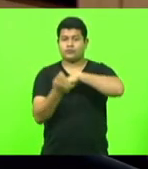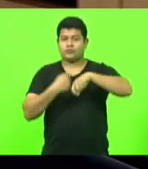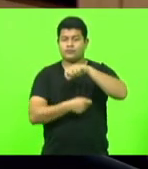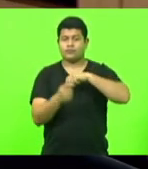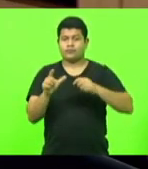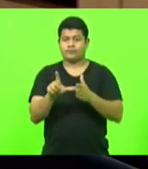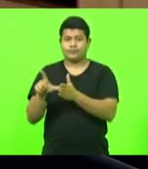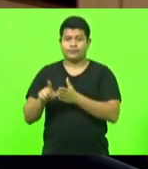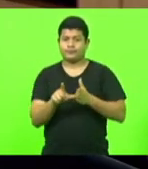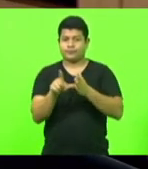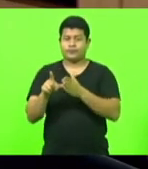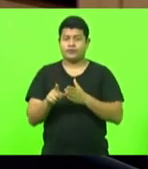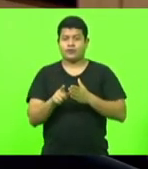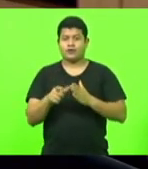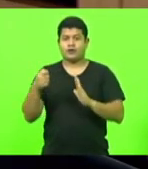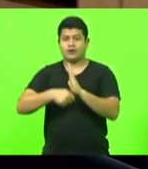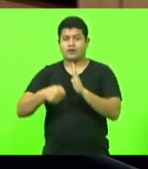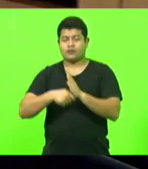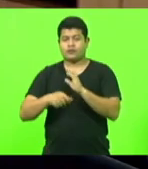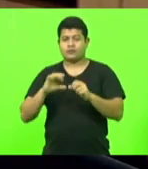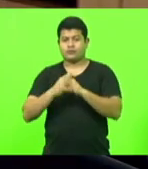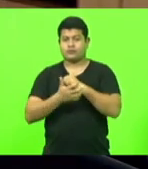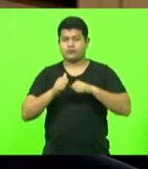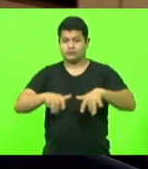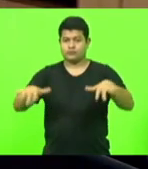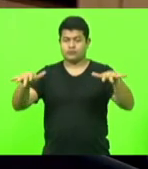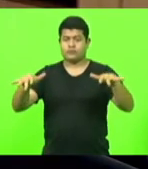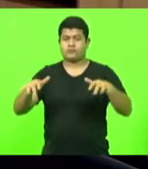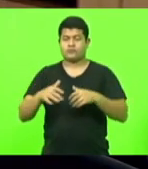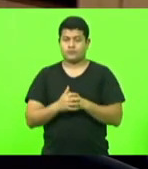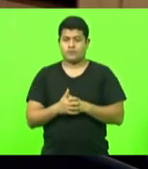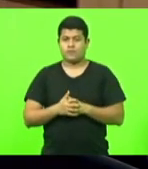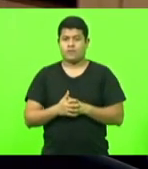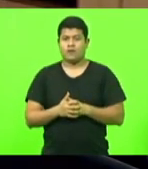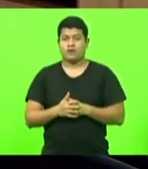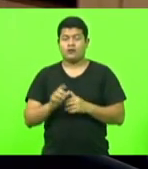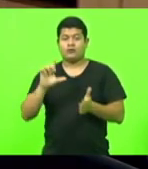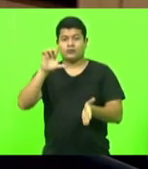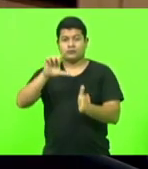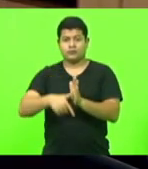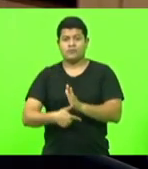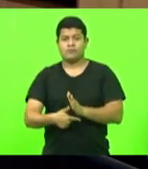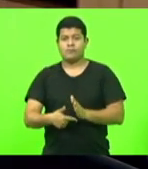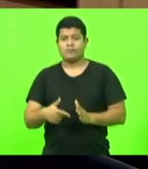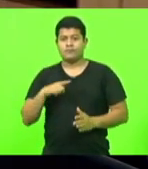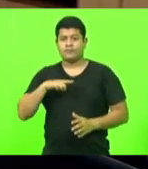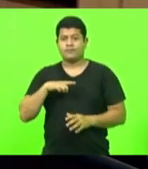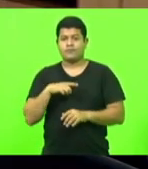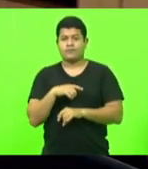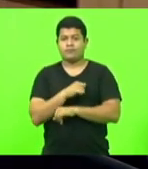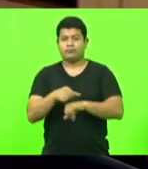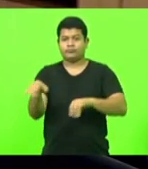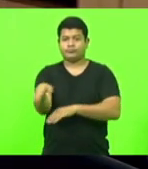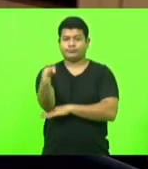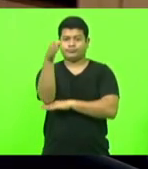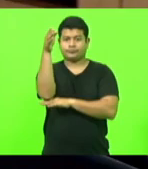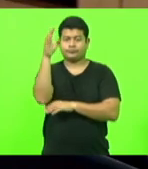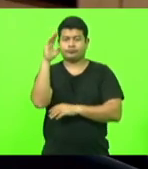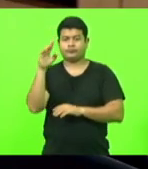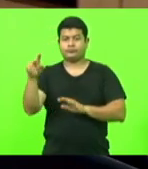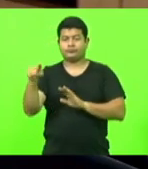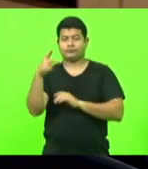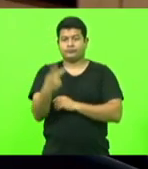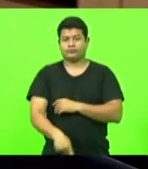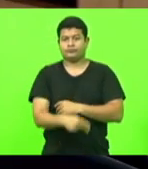enfrentamento da crise causada pela pandemia da Covid-19. No momento seguinte, houve a execução do hino nacional e a apresentação do vídeo